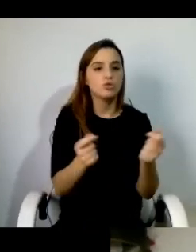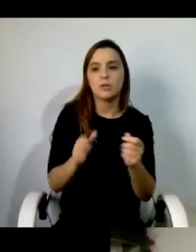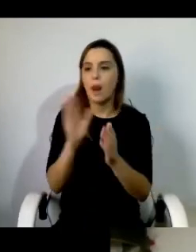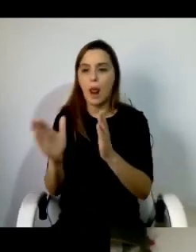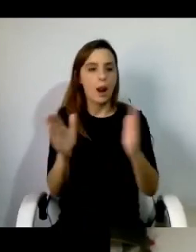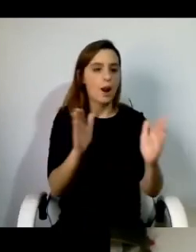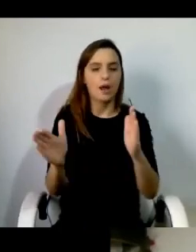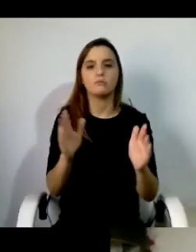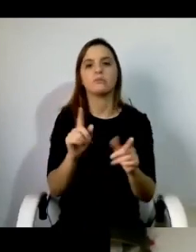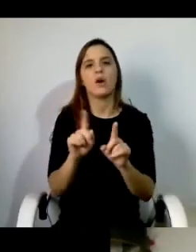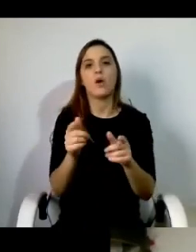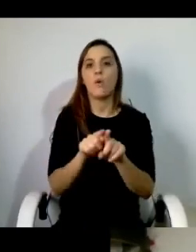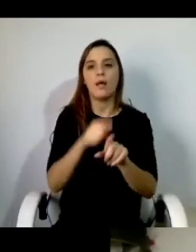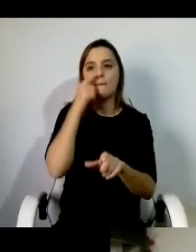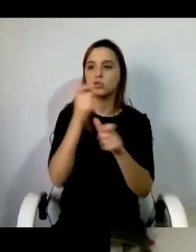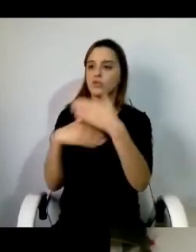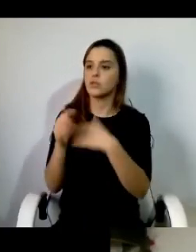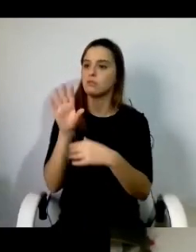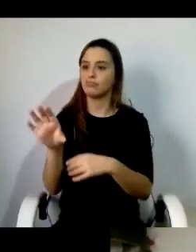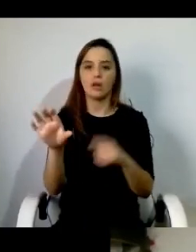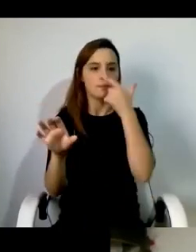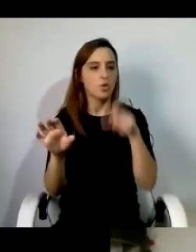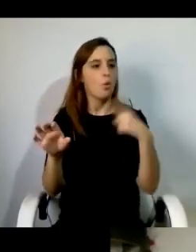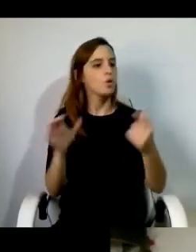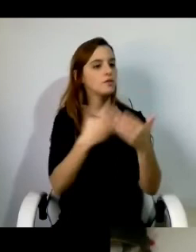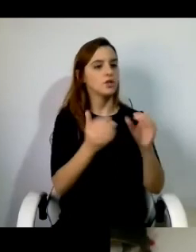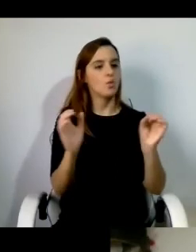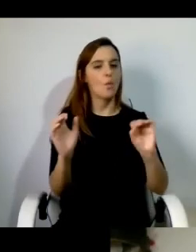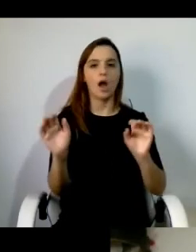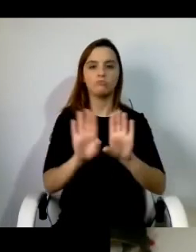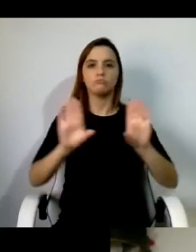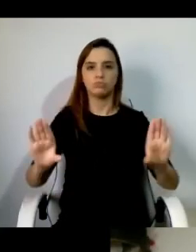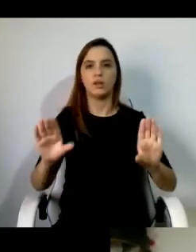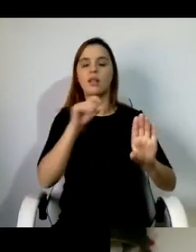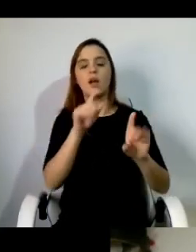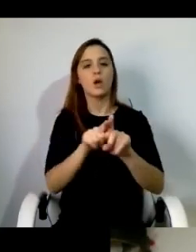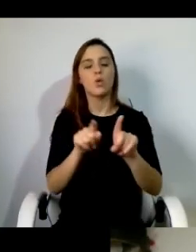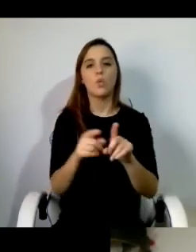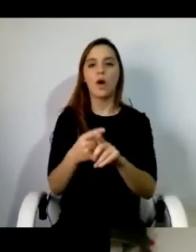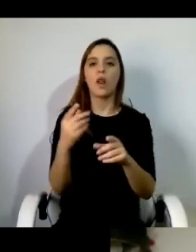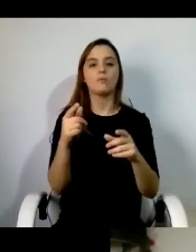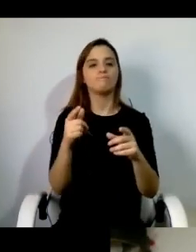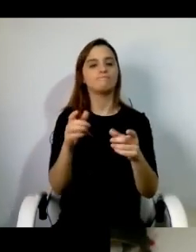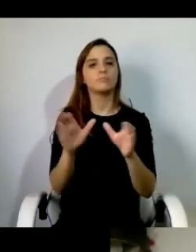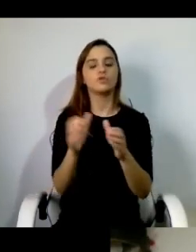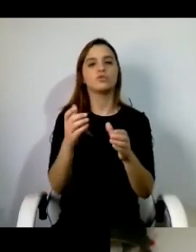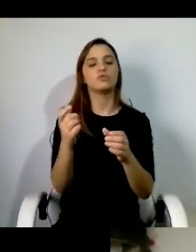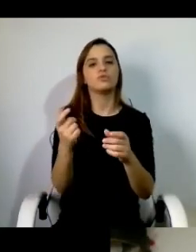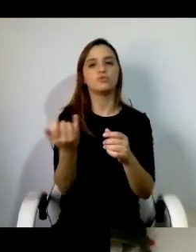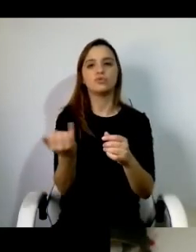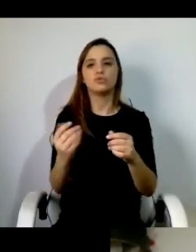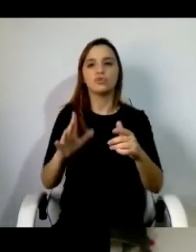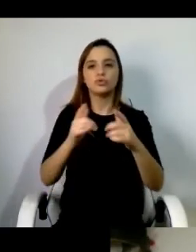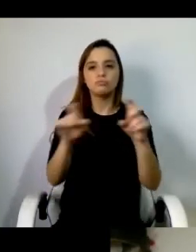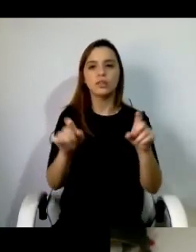lado as pessoas com consciência do lado das outras pessoas sem consciência a diabolizar as organizações como se elas fossem o contrário do que aquilo que muitas